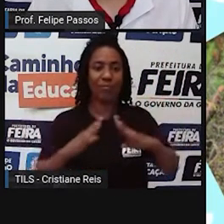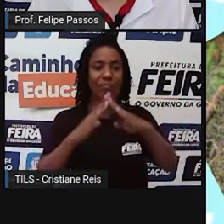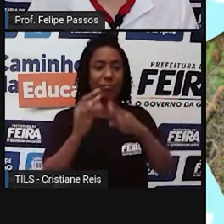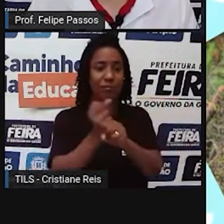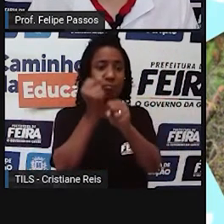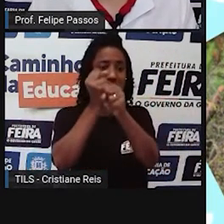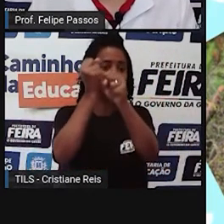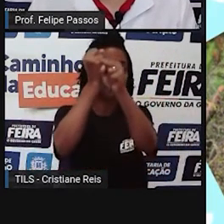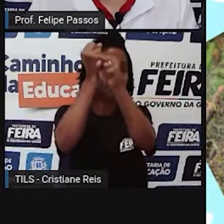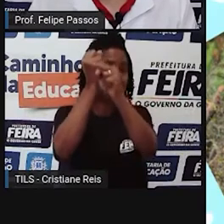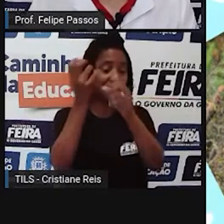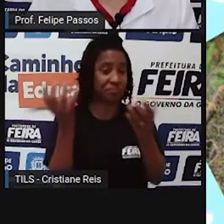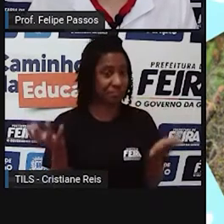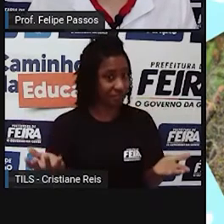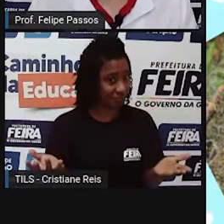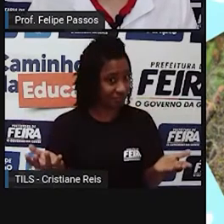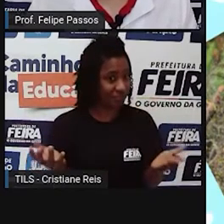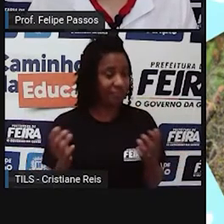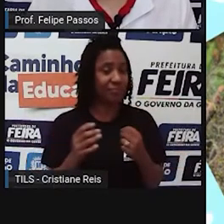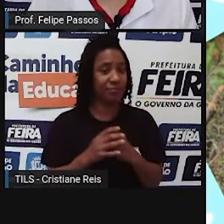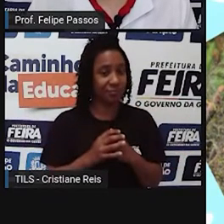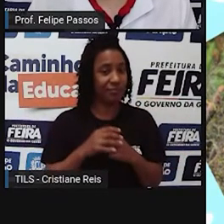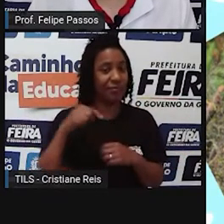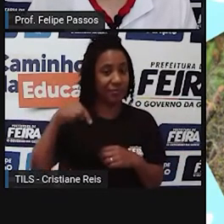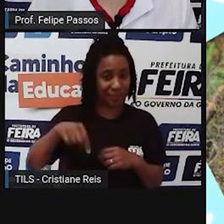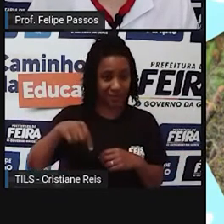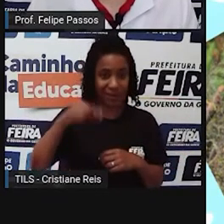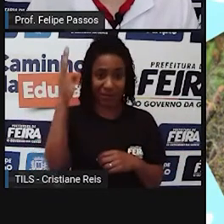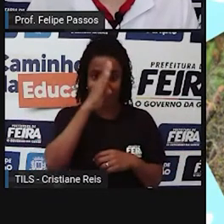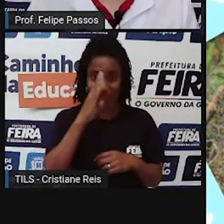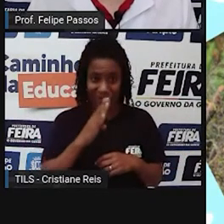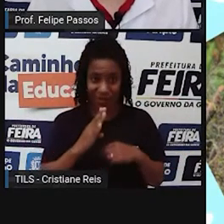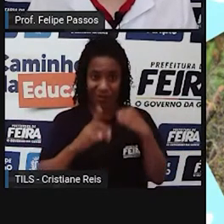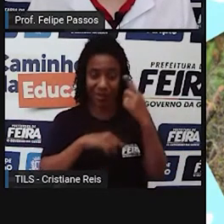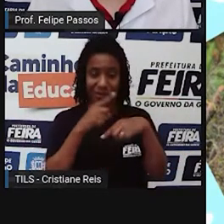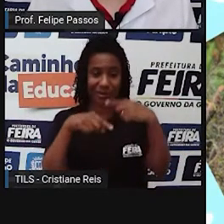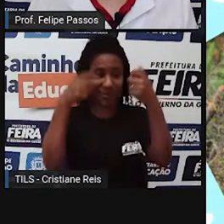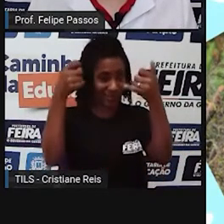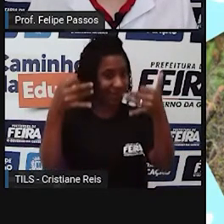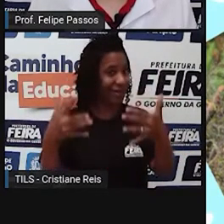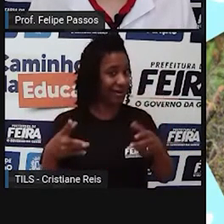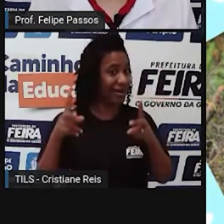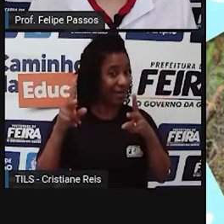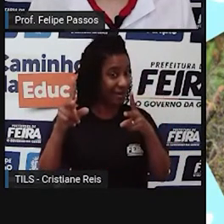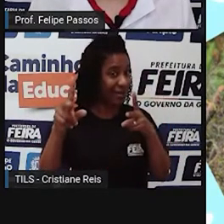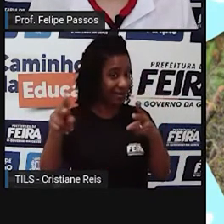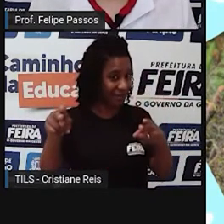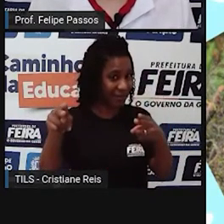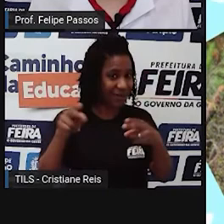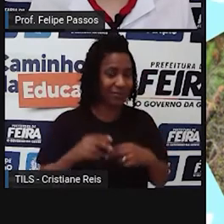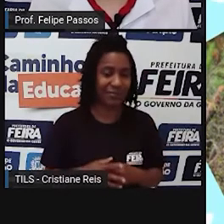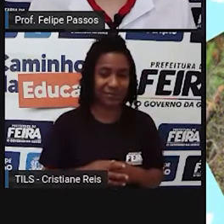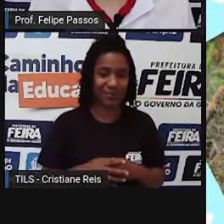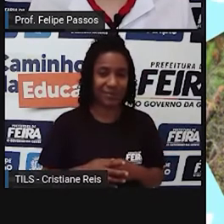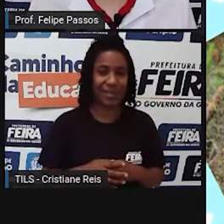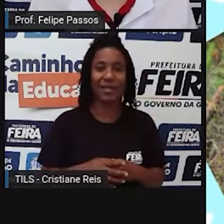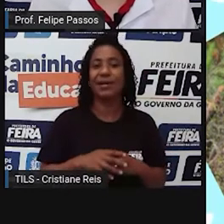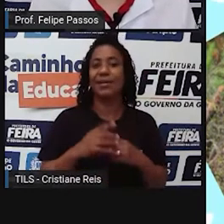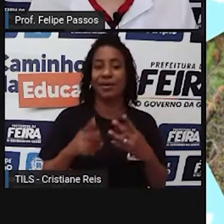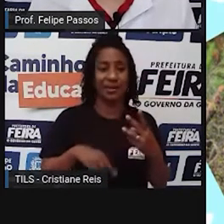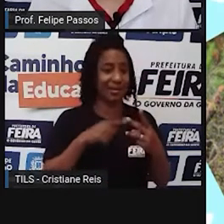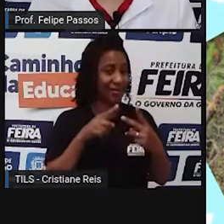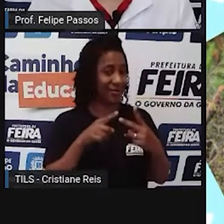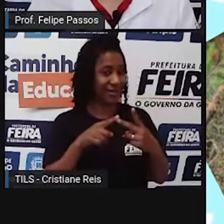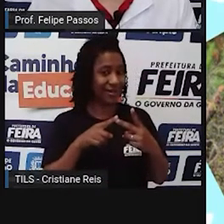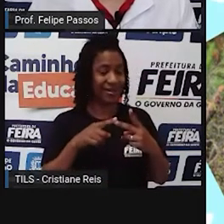dessa aula de que isso aconteceu aqui no Brasil, né? Pavimentação, construção de estradas. O